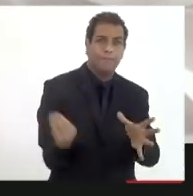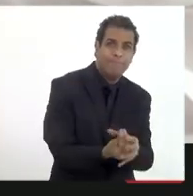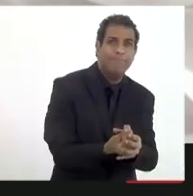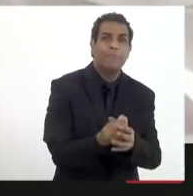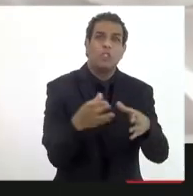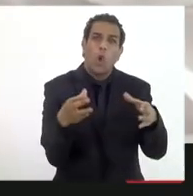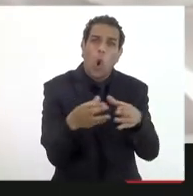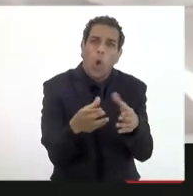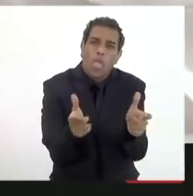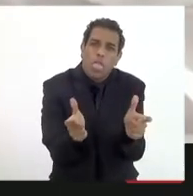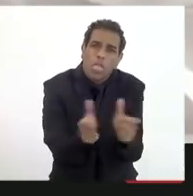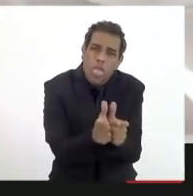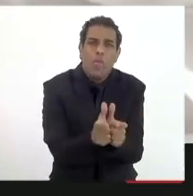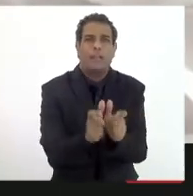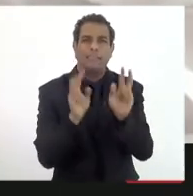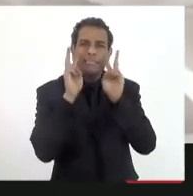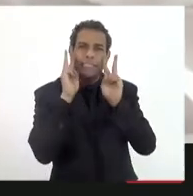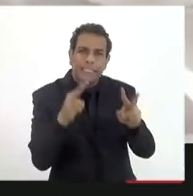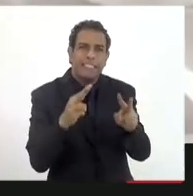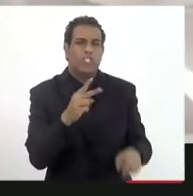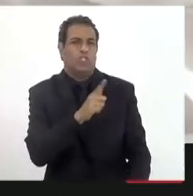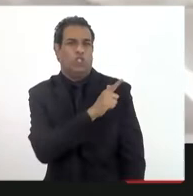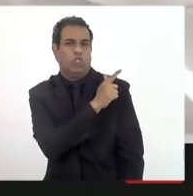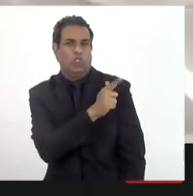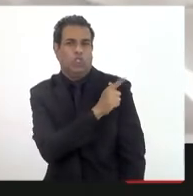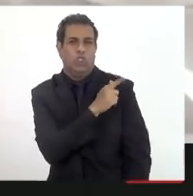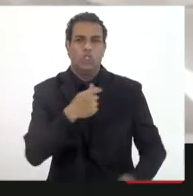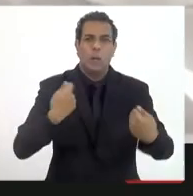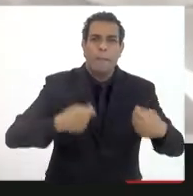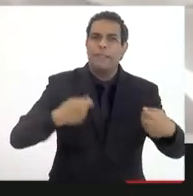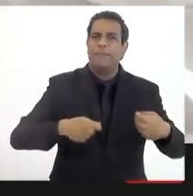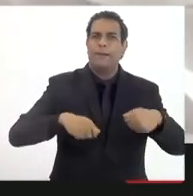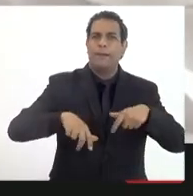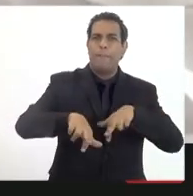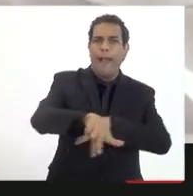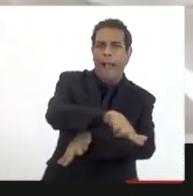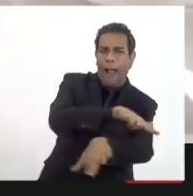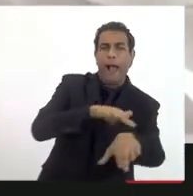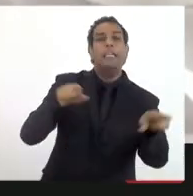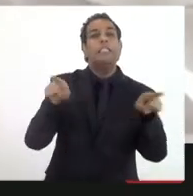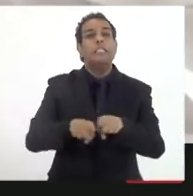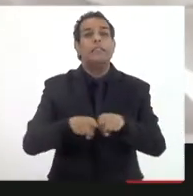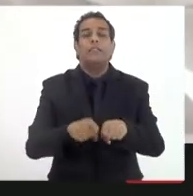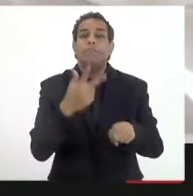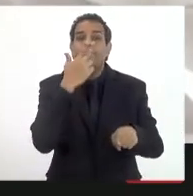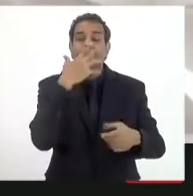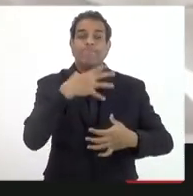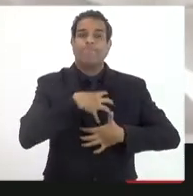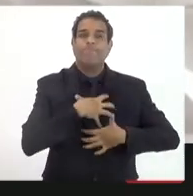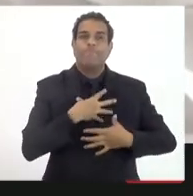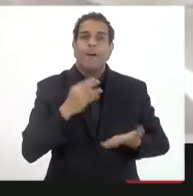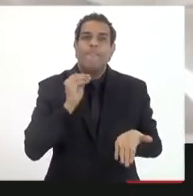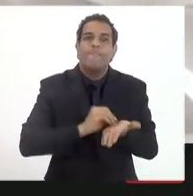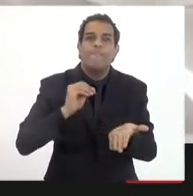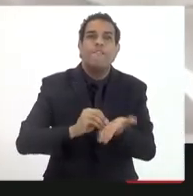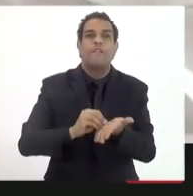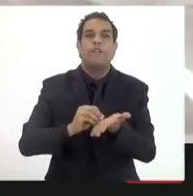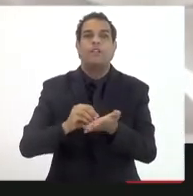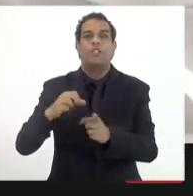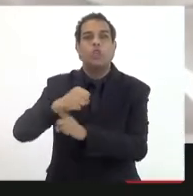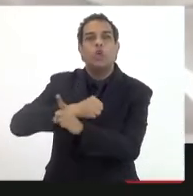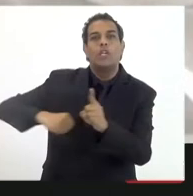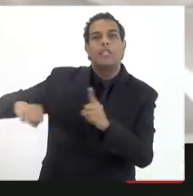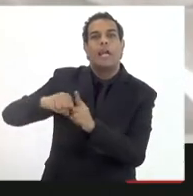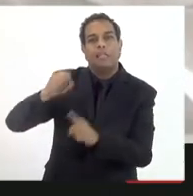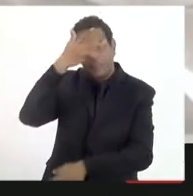enxuto, ainda que esse Conselho tenha que ser dinâmico, mas vejo, sinto a ausência da participação do controle